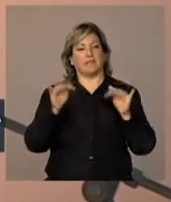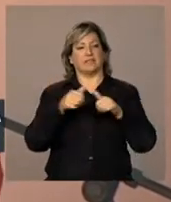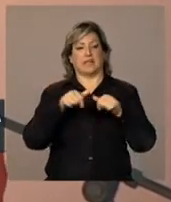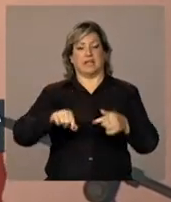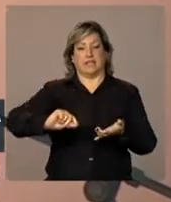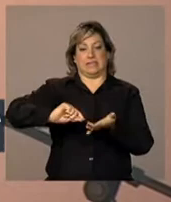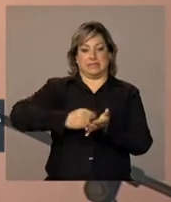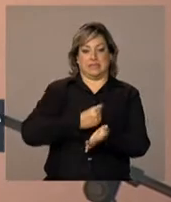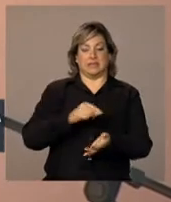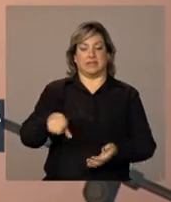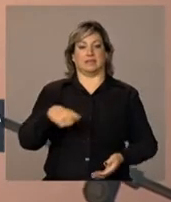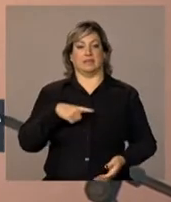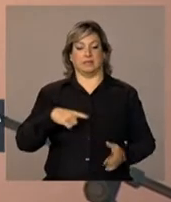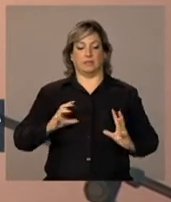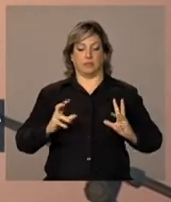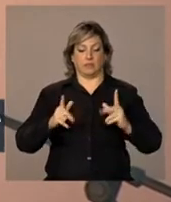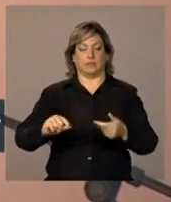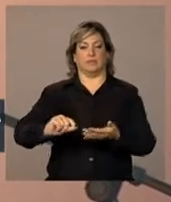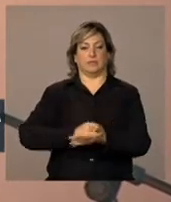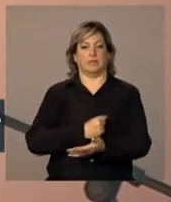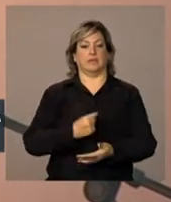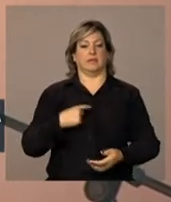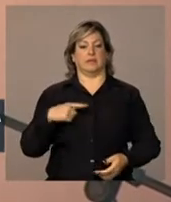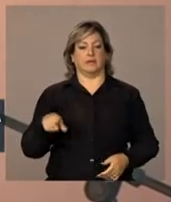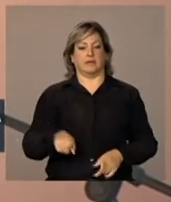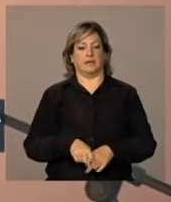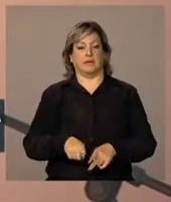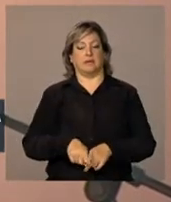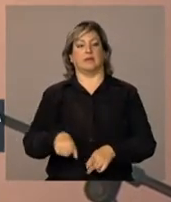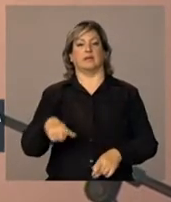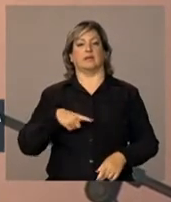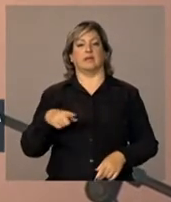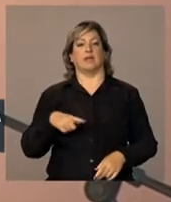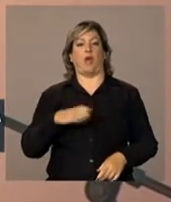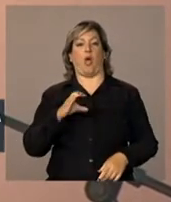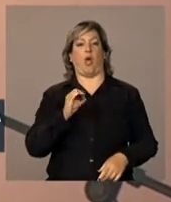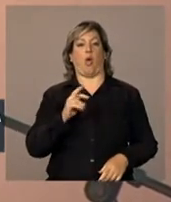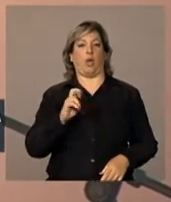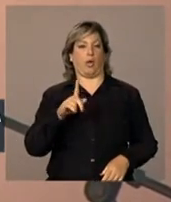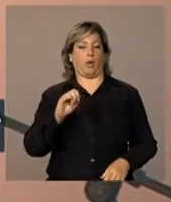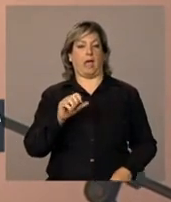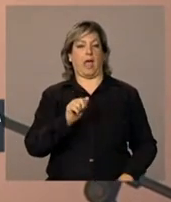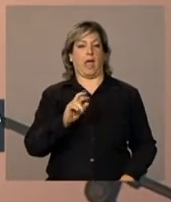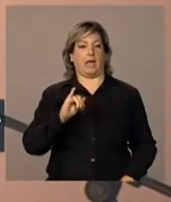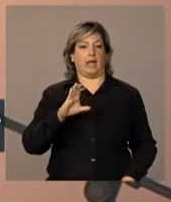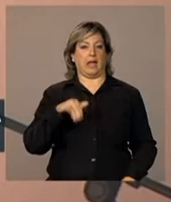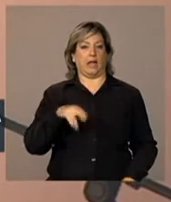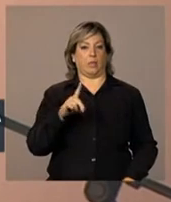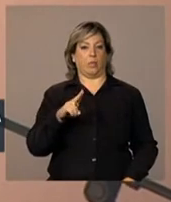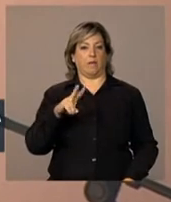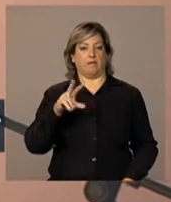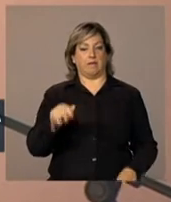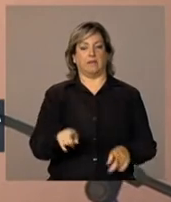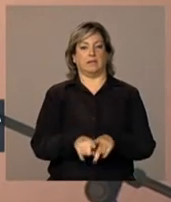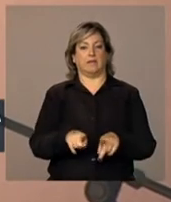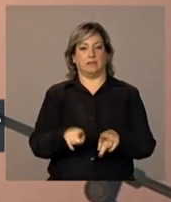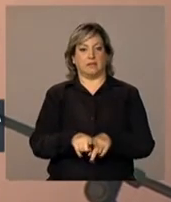assinando a drenagem do córrego de Aricanduva e do córrego de Zavuvuz.